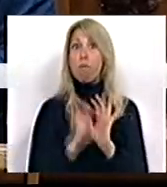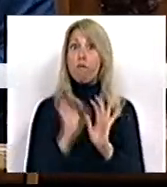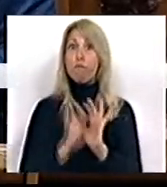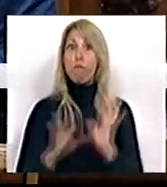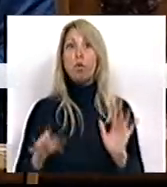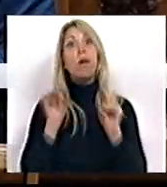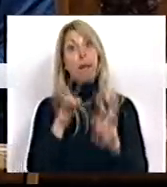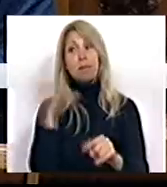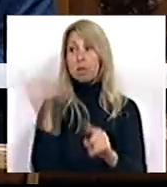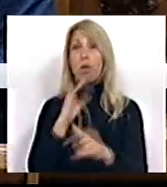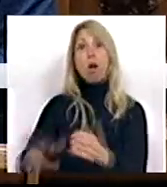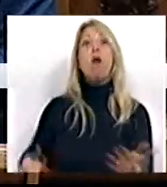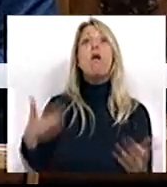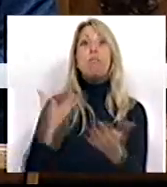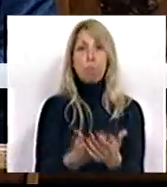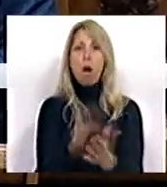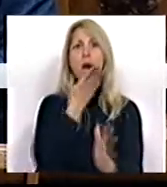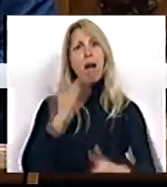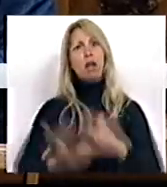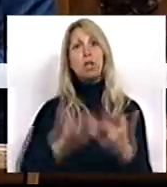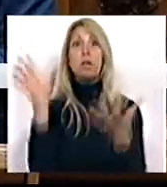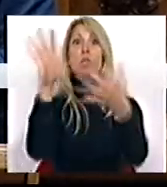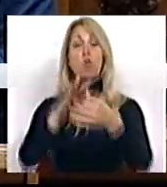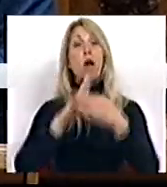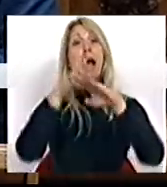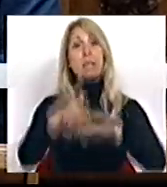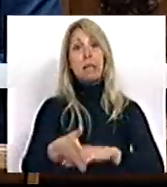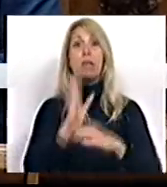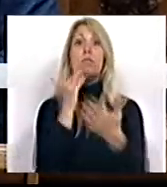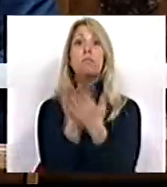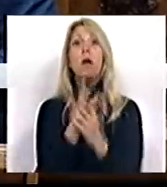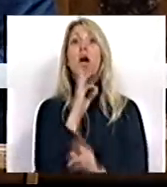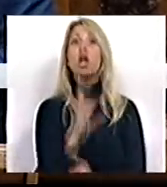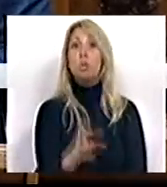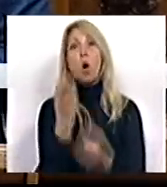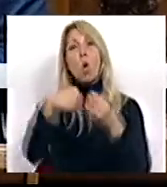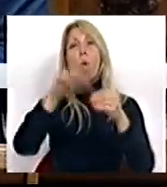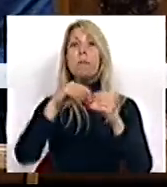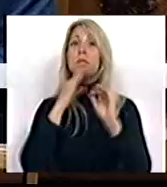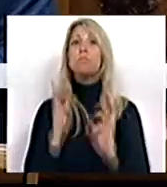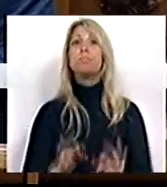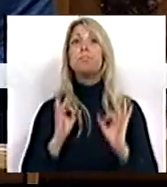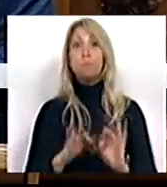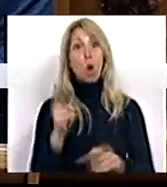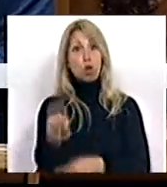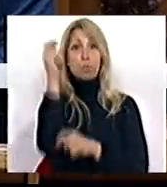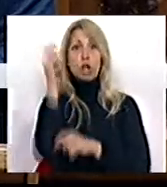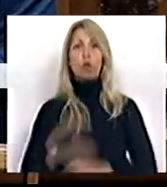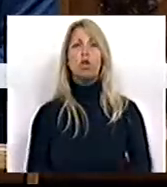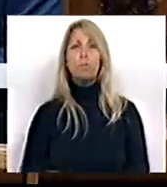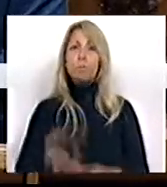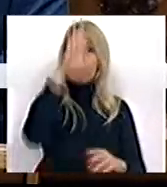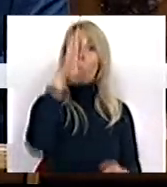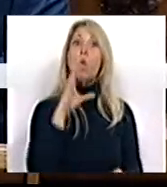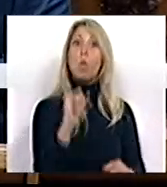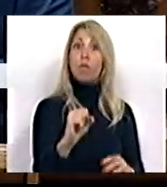será essa a nossa proposta, agilizando e adequando o seu acesso e tornando-o uma resposta de compensação efetiva aos pescadores. O